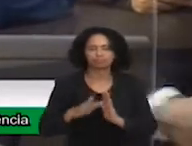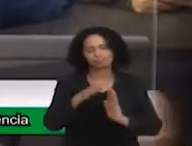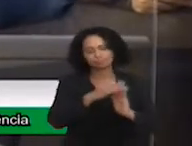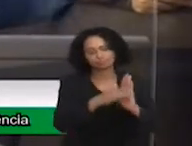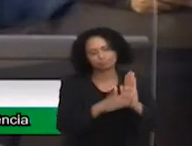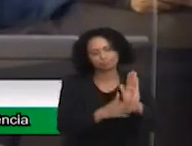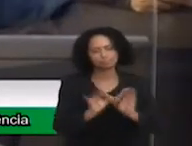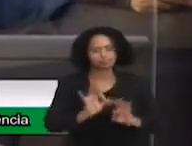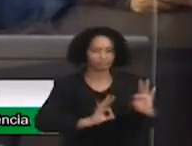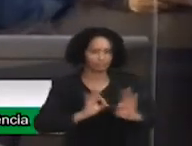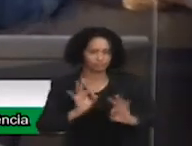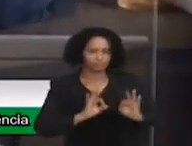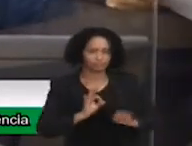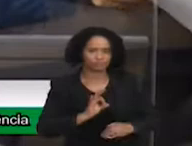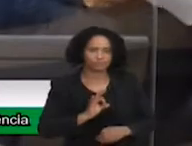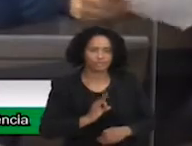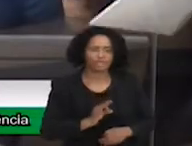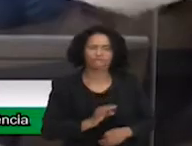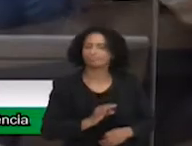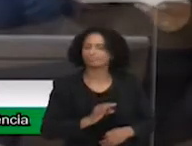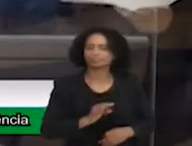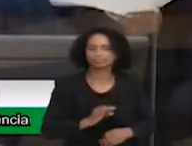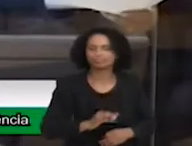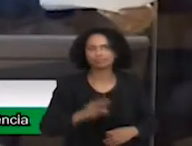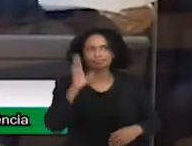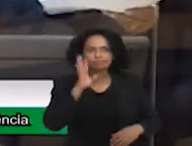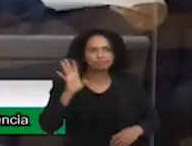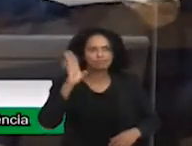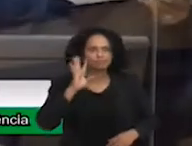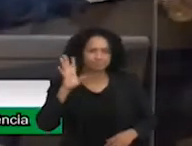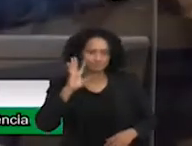no seu coração. falar dessa maneira aí para você.